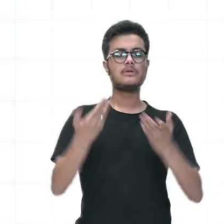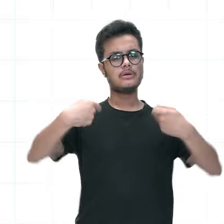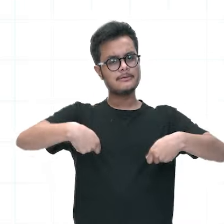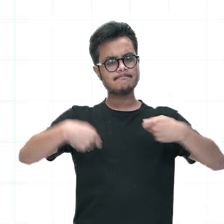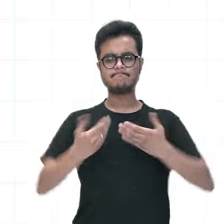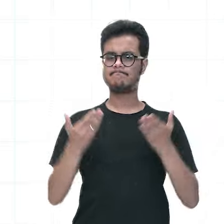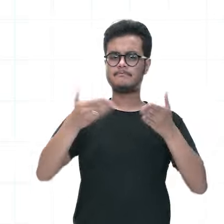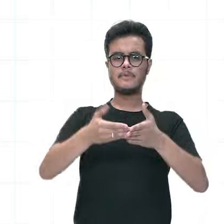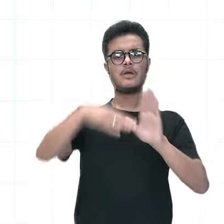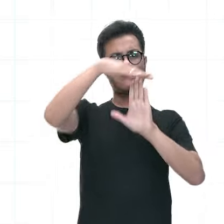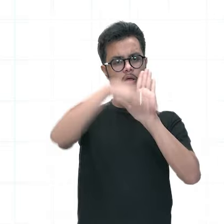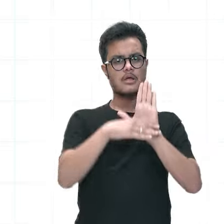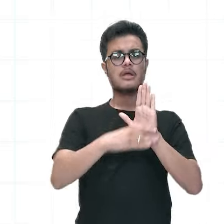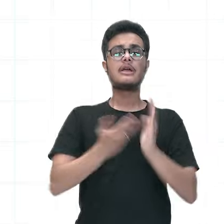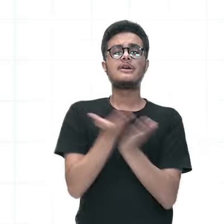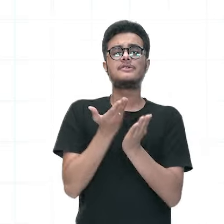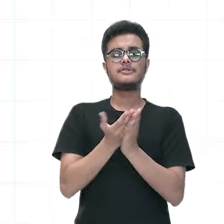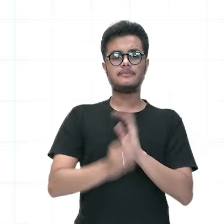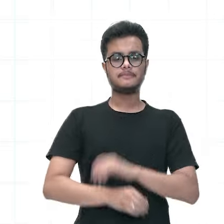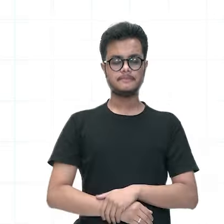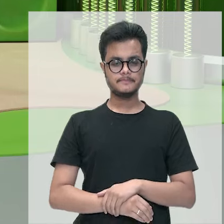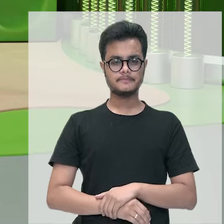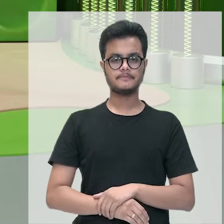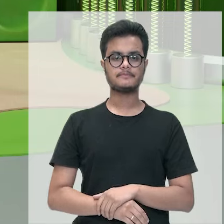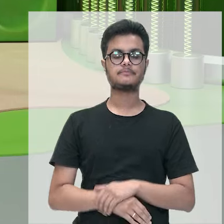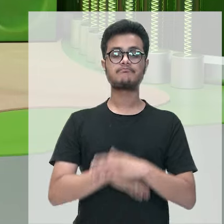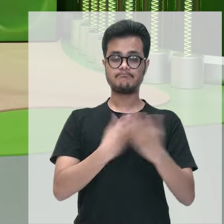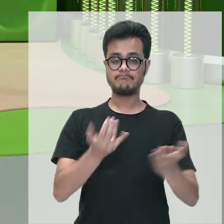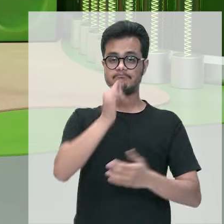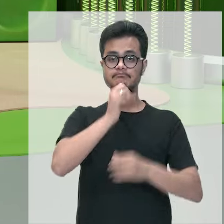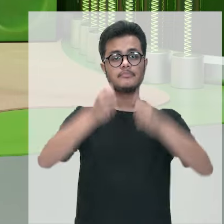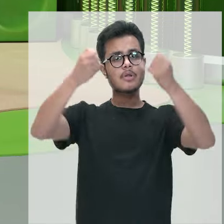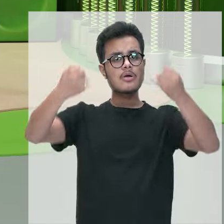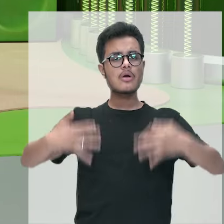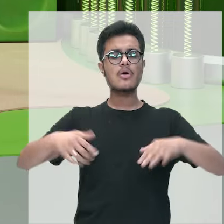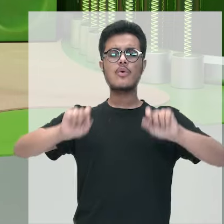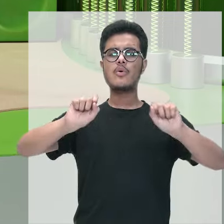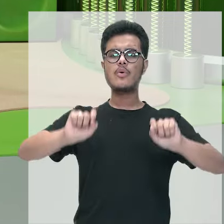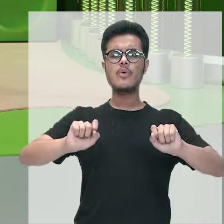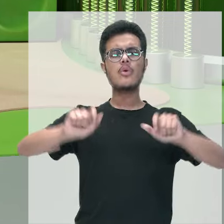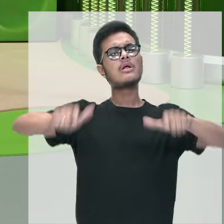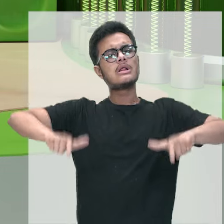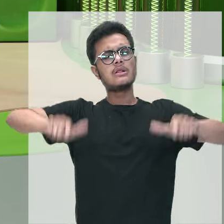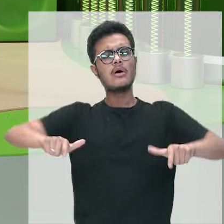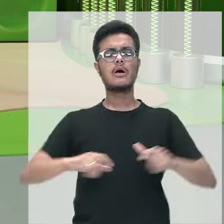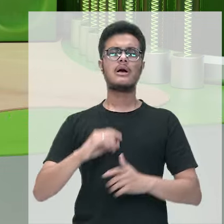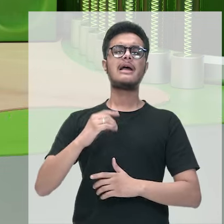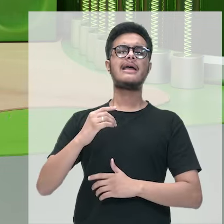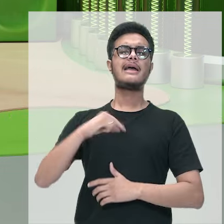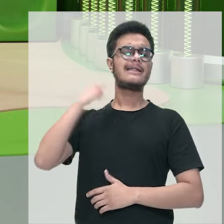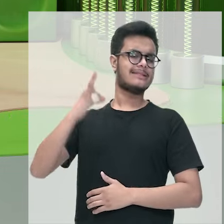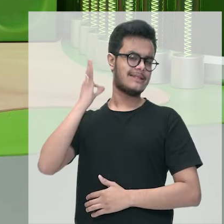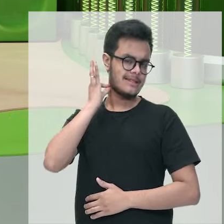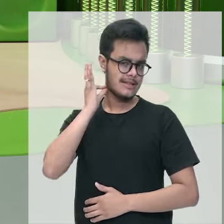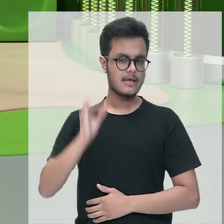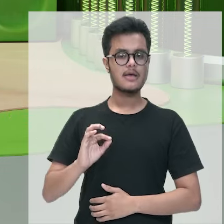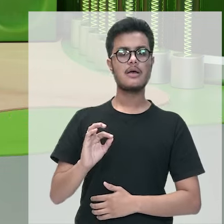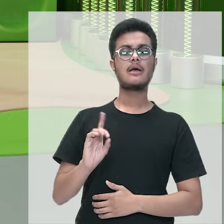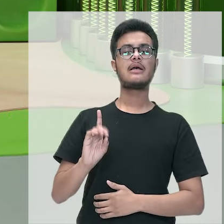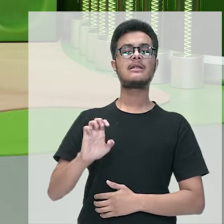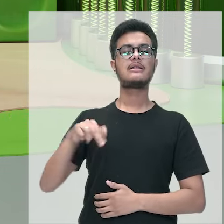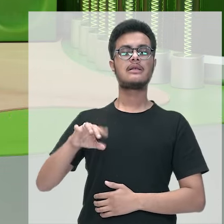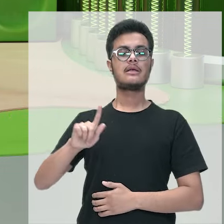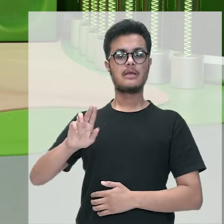observar aí cada uma delas. Para a gente falar um pouquinho, vamos falar um pouco sobre a dengue, que tem nos últimos